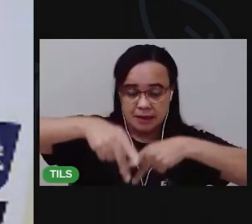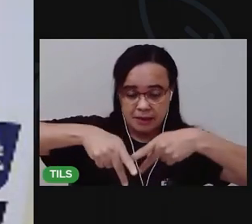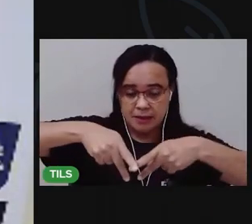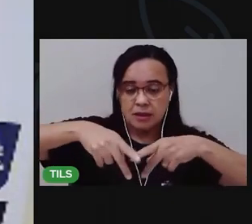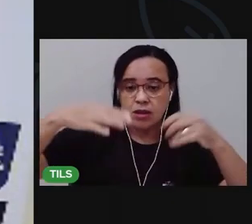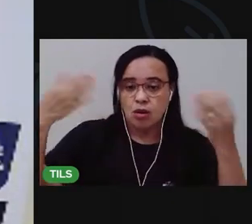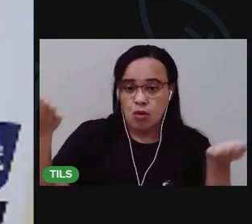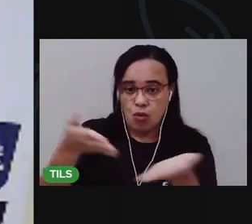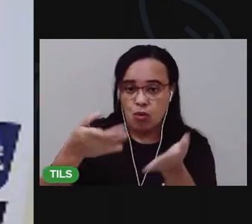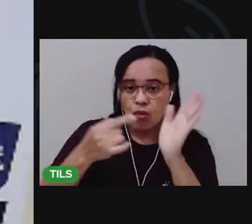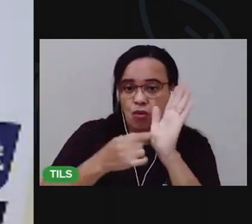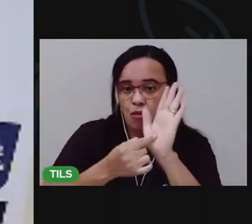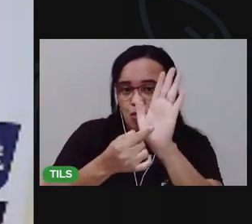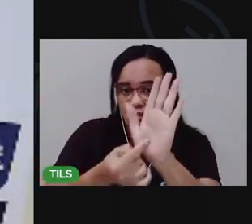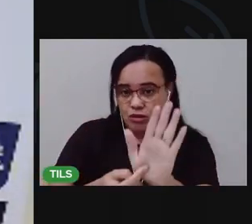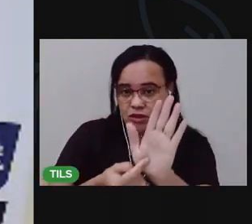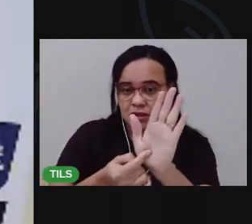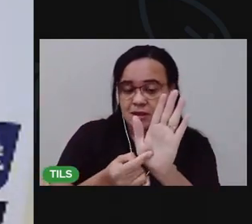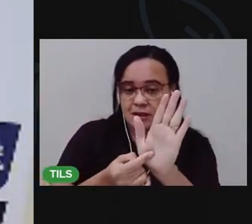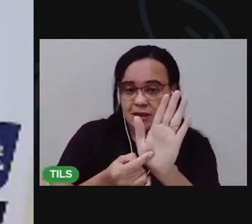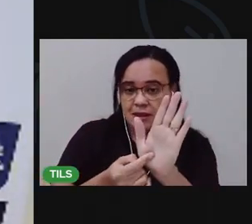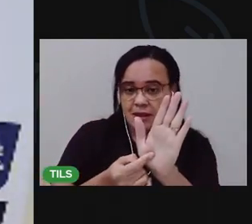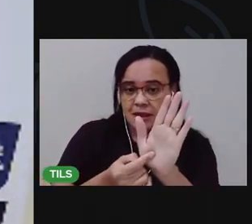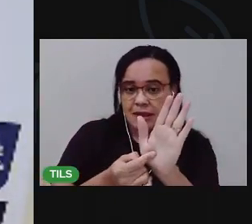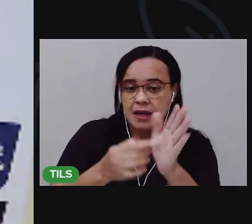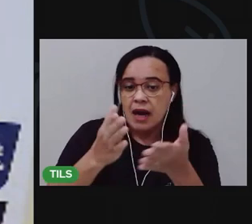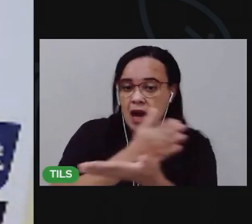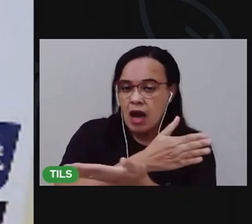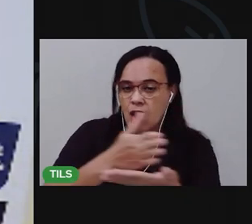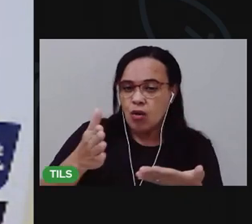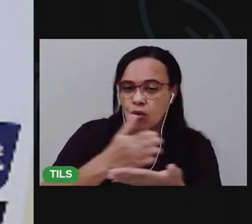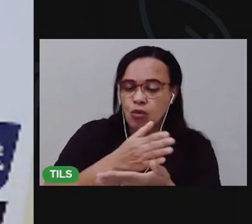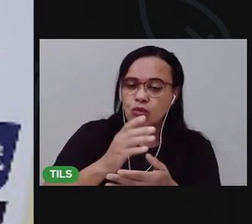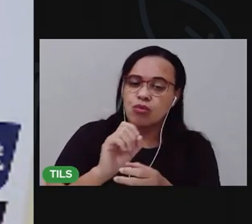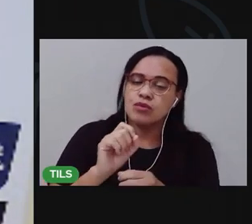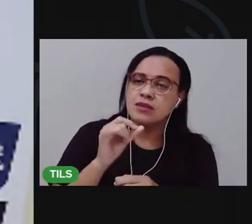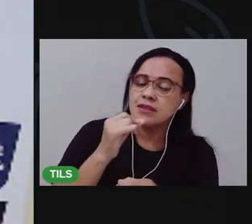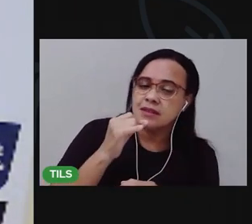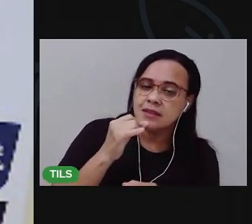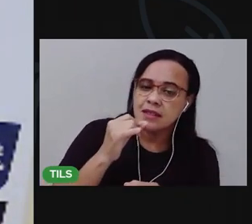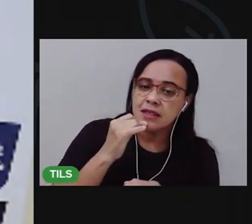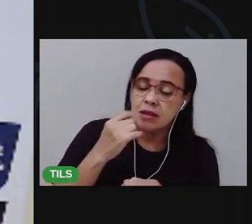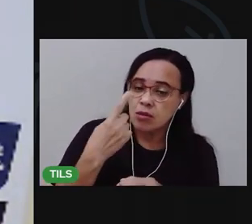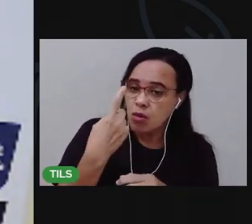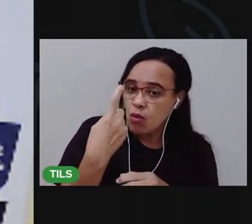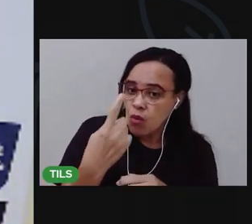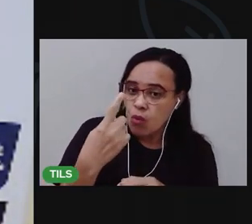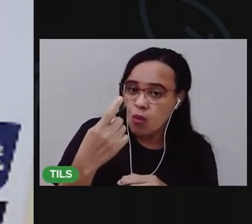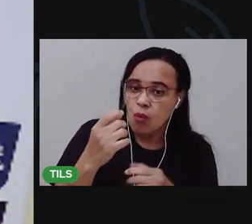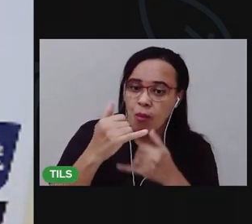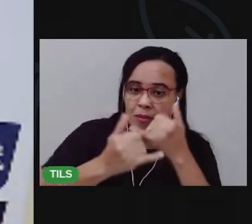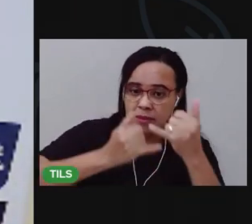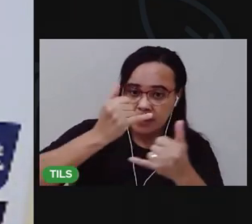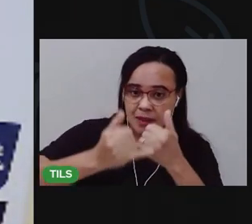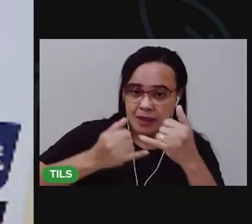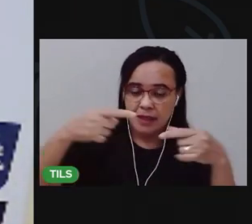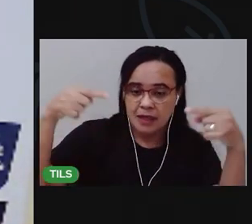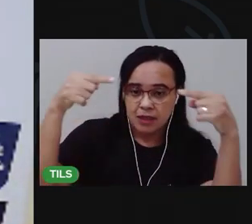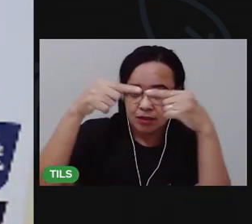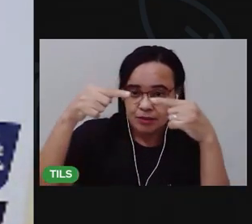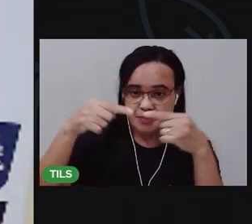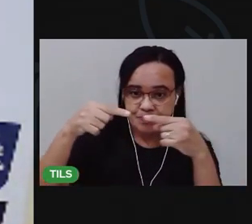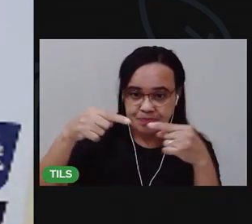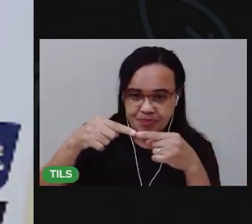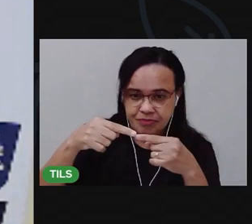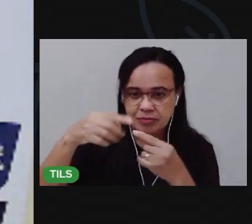brinquedos, agora eu vou mostrar um brinquedo de origem indígena. Vocês se lembram que a formação do nosso